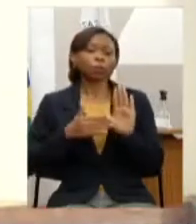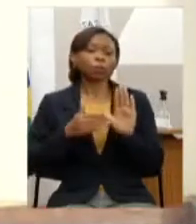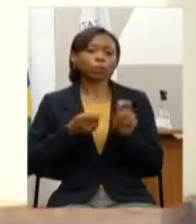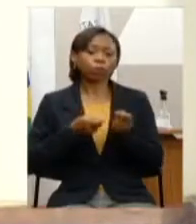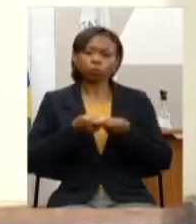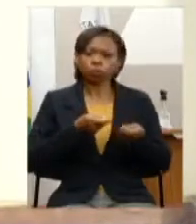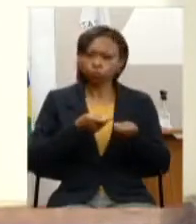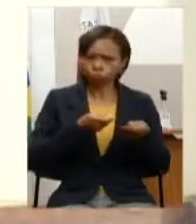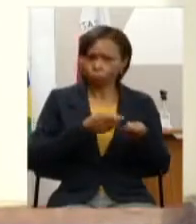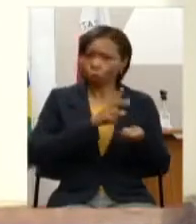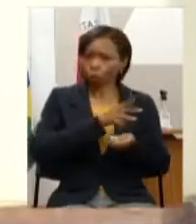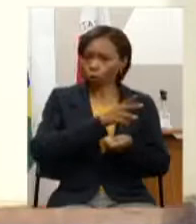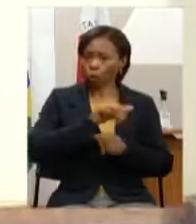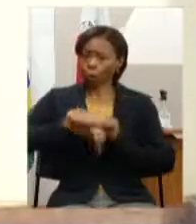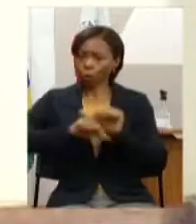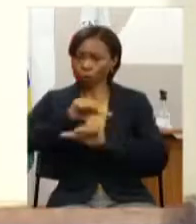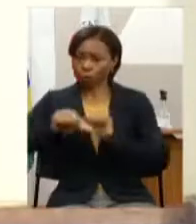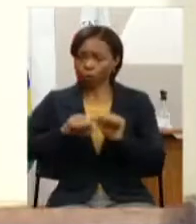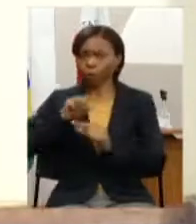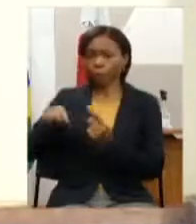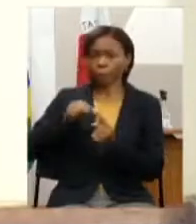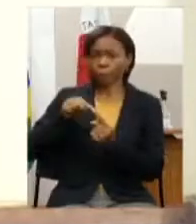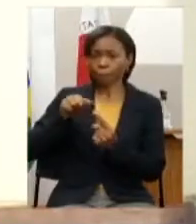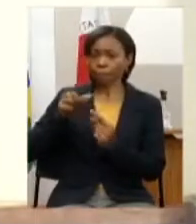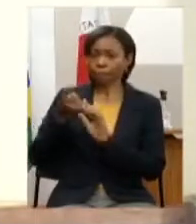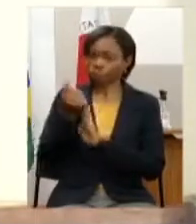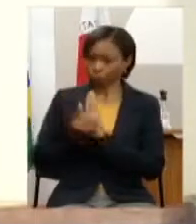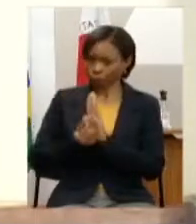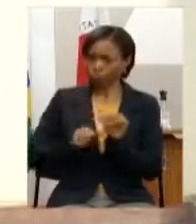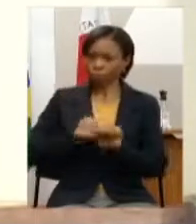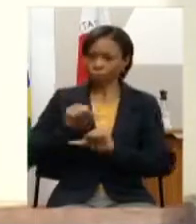permaneceu mas alteração da meta financeira